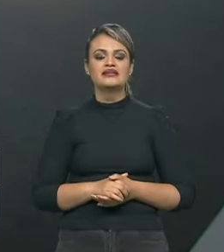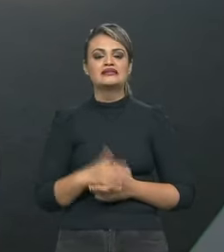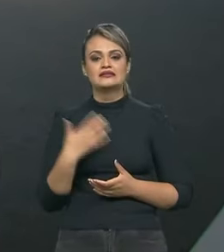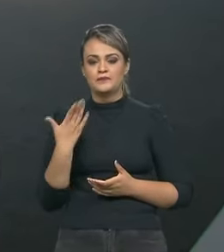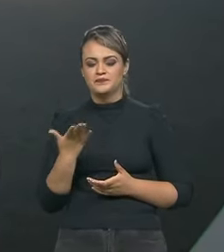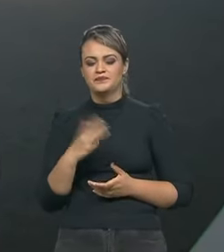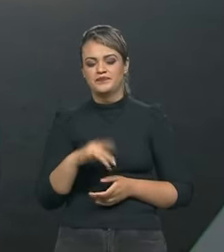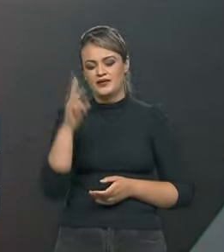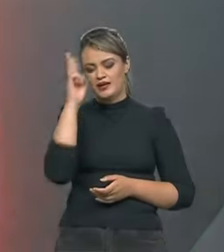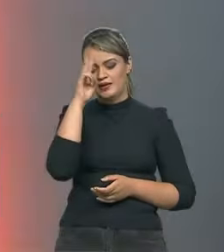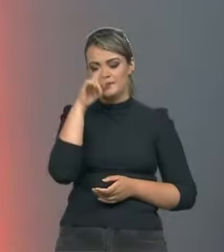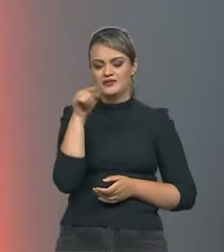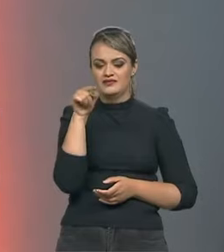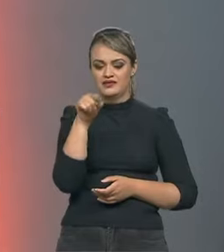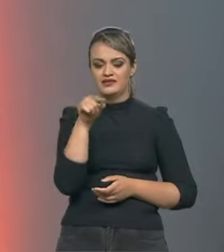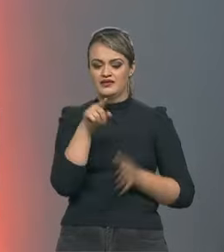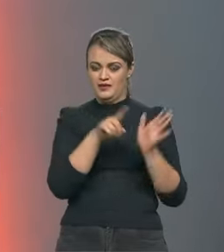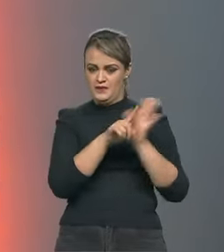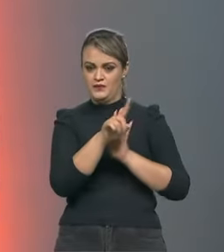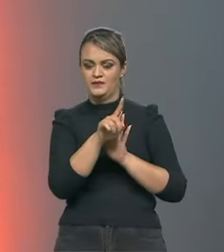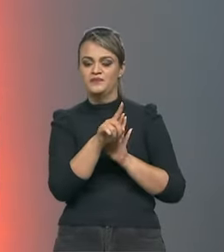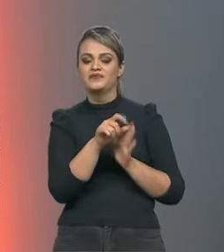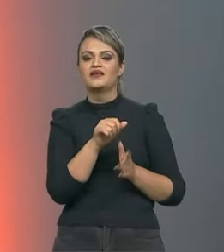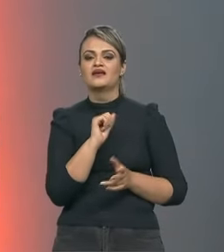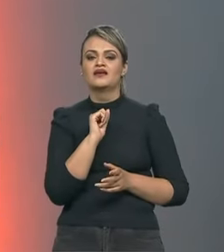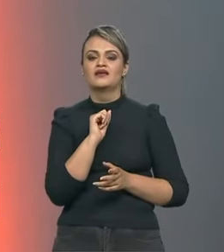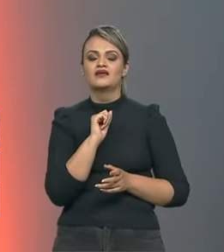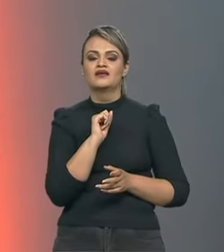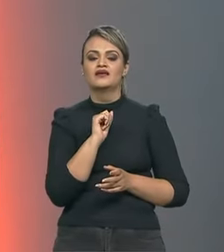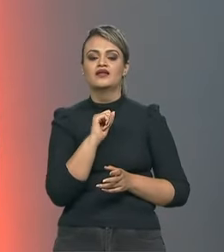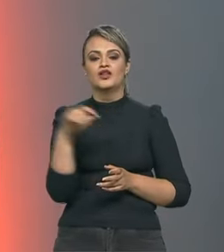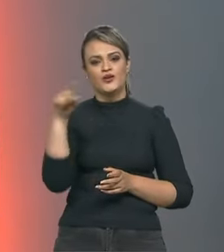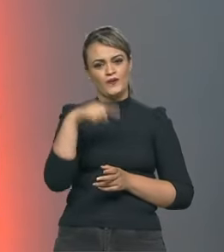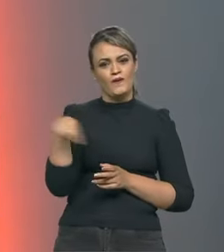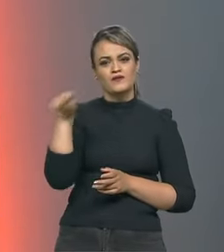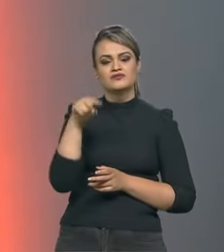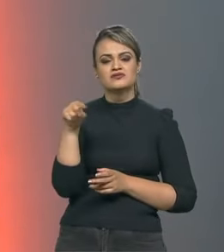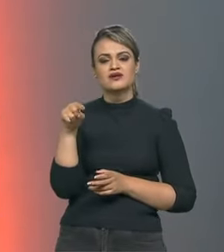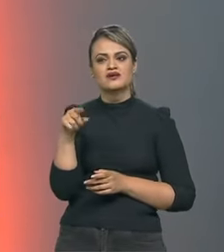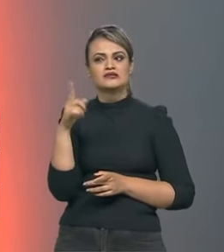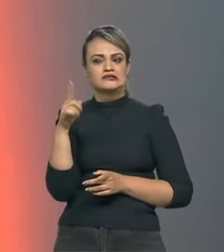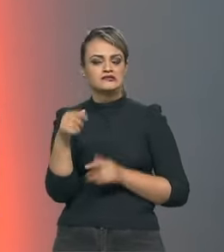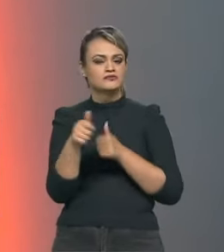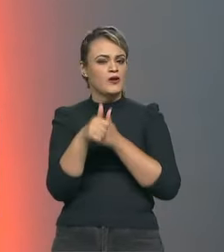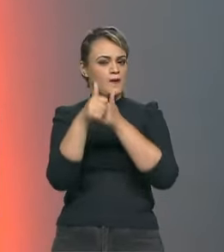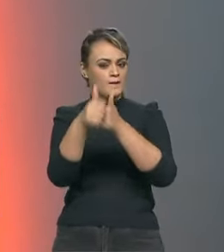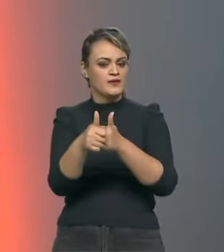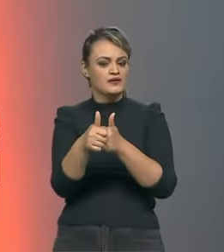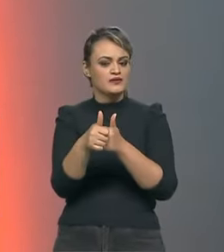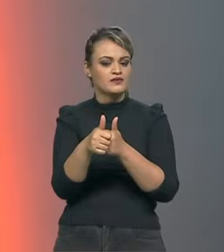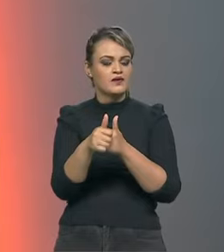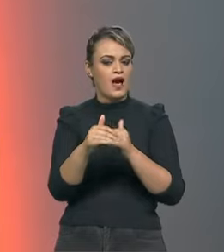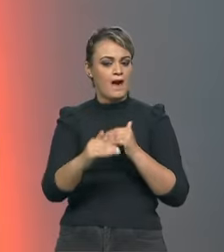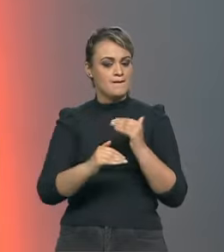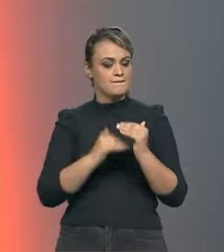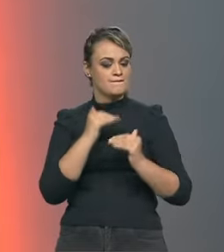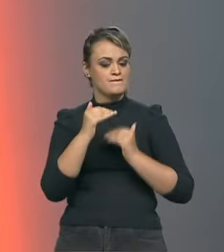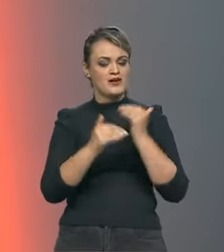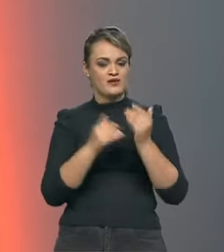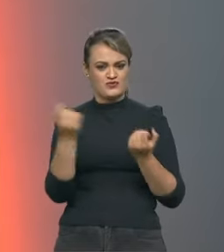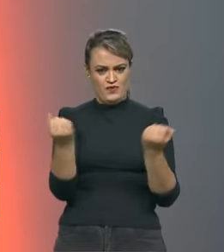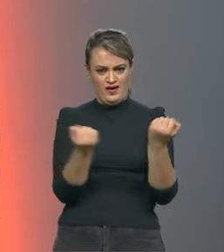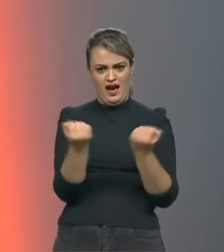Nelson, pegando um pouquinho no gancho que a Marina falou, a gente consegue acompanhar a melhora dos carros,